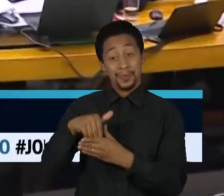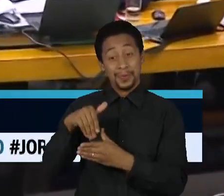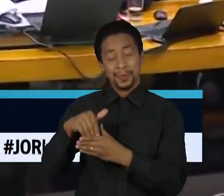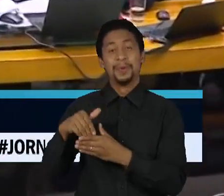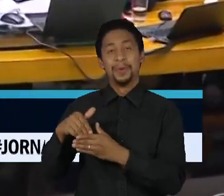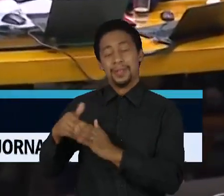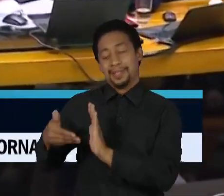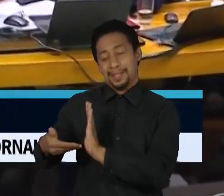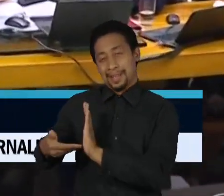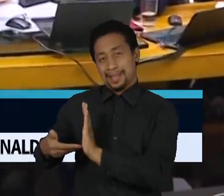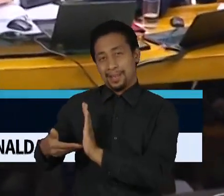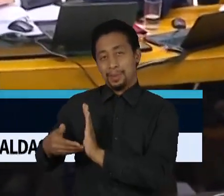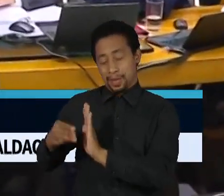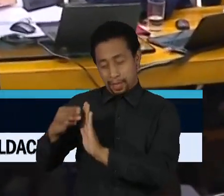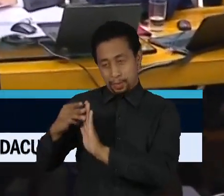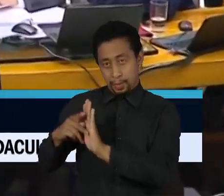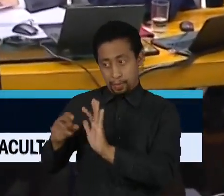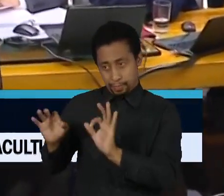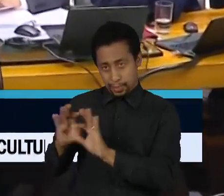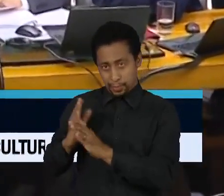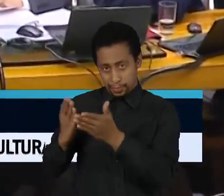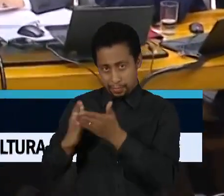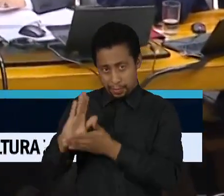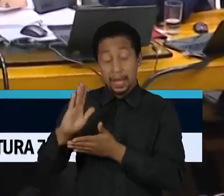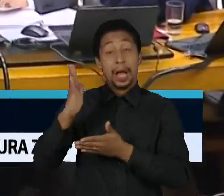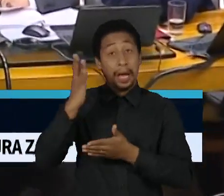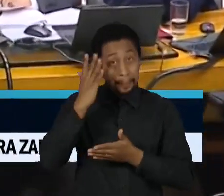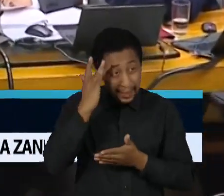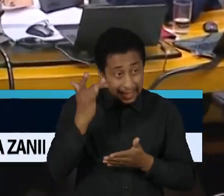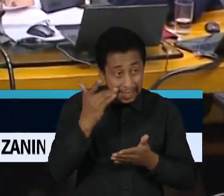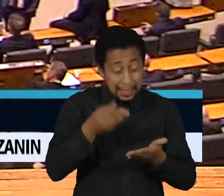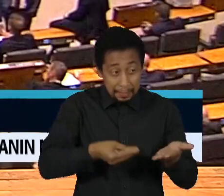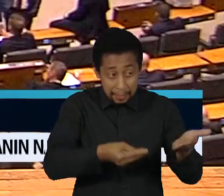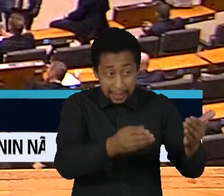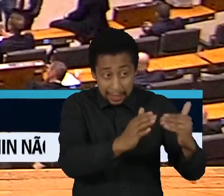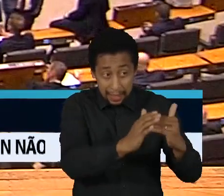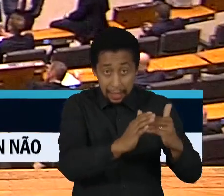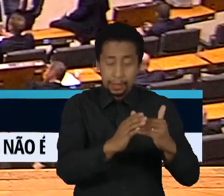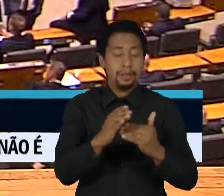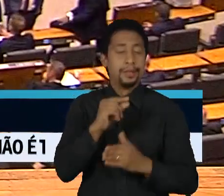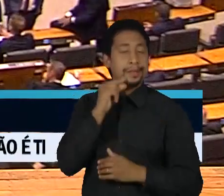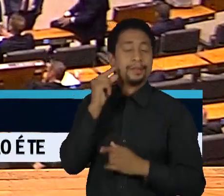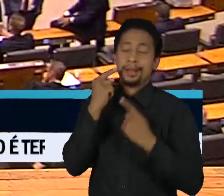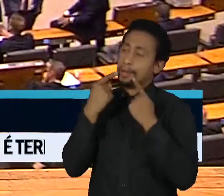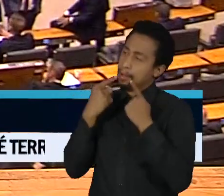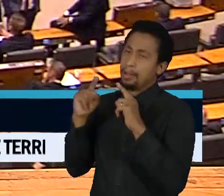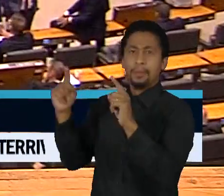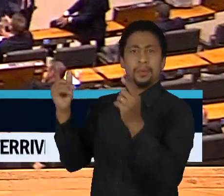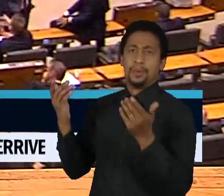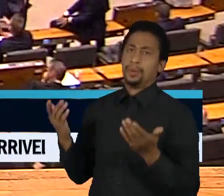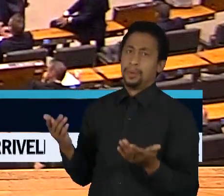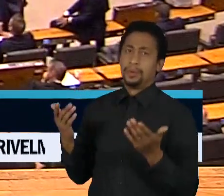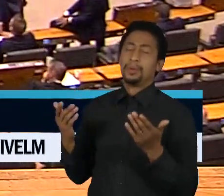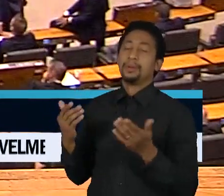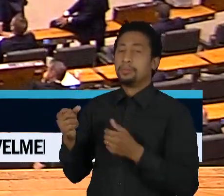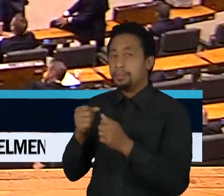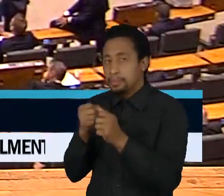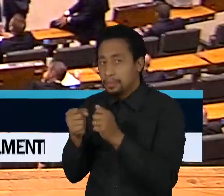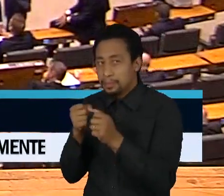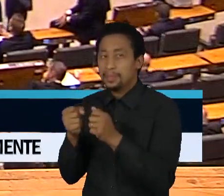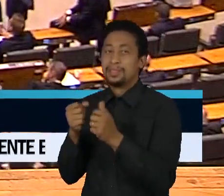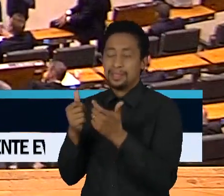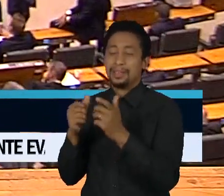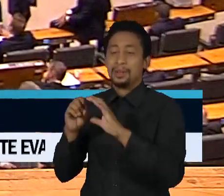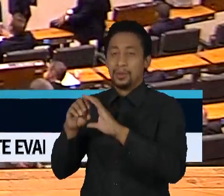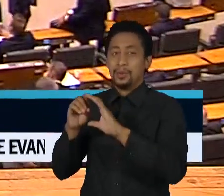Câmara, o presidente da Casa, Arthur Lira, reclamou, em entrevista à Globo News, que o governo precisa dar espaço